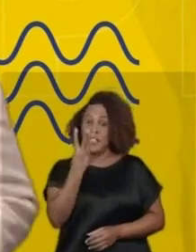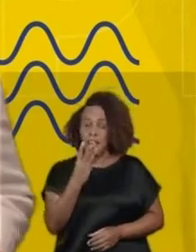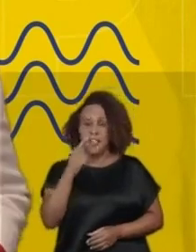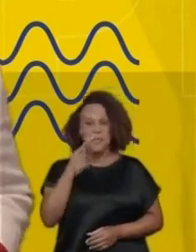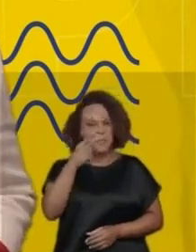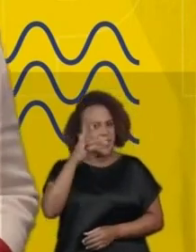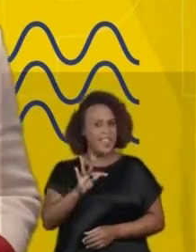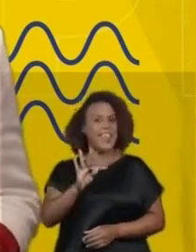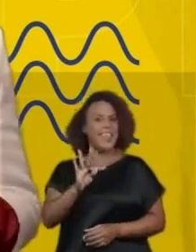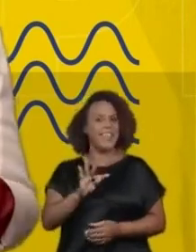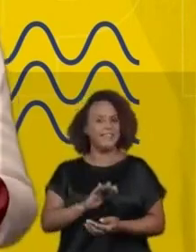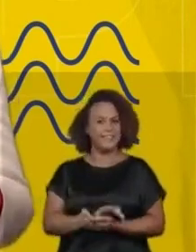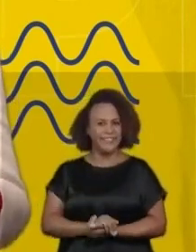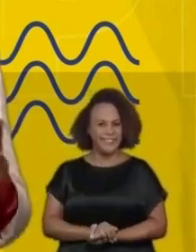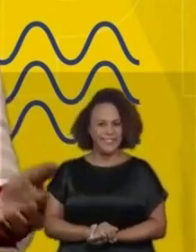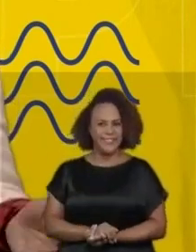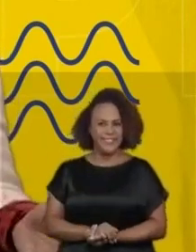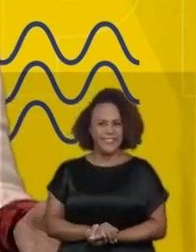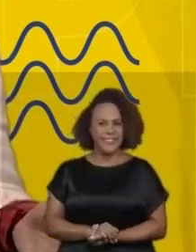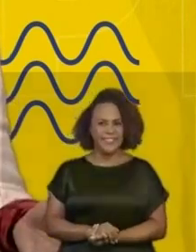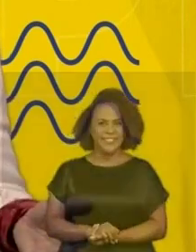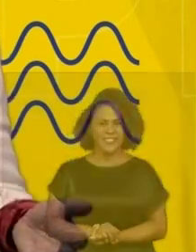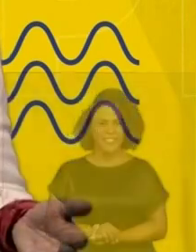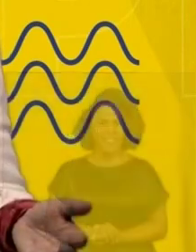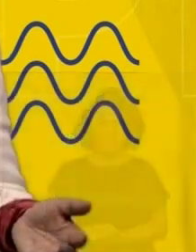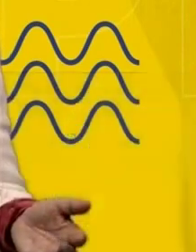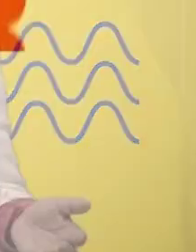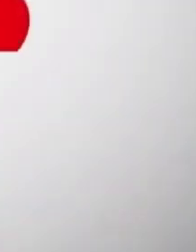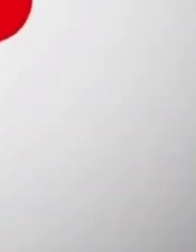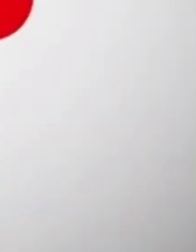no Douglas. Vote 13. Vote PT.